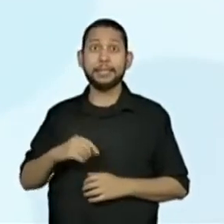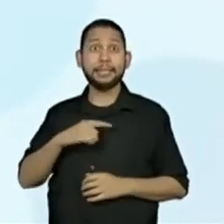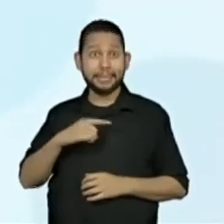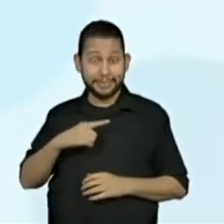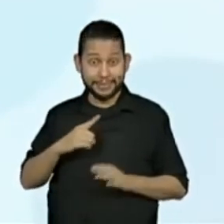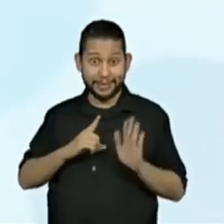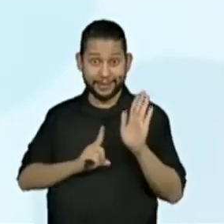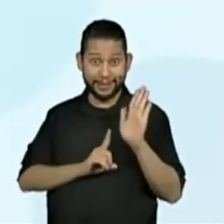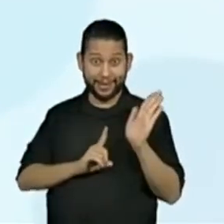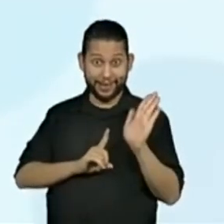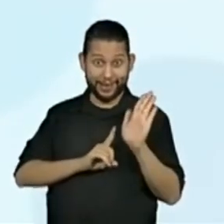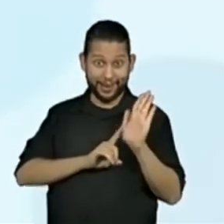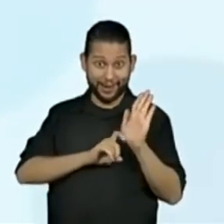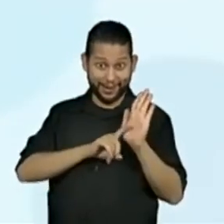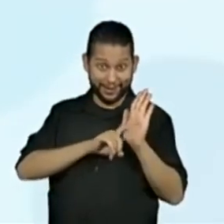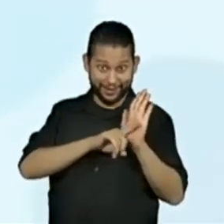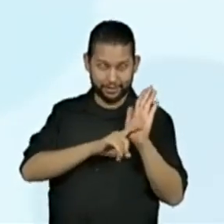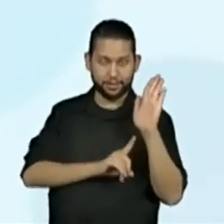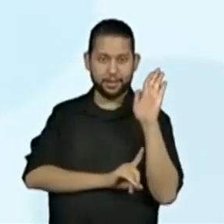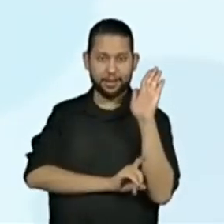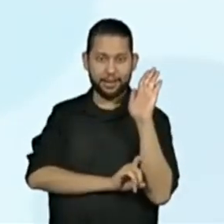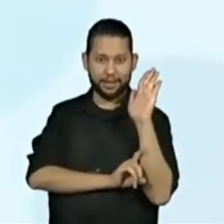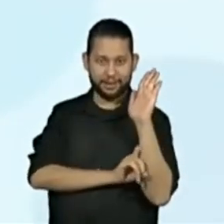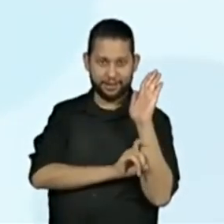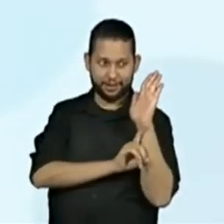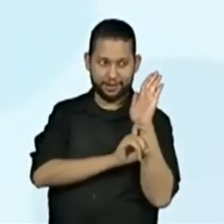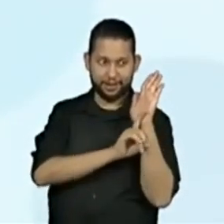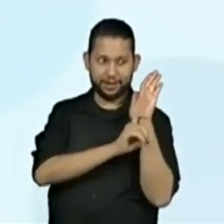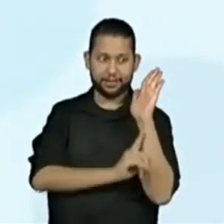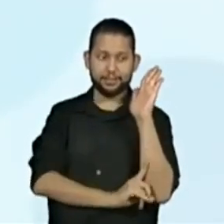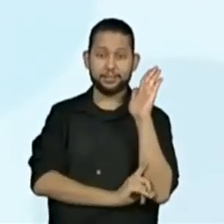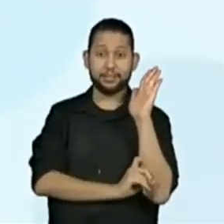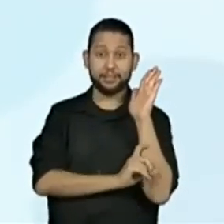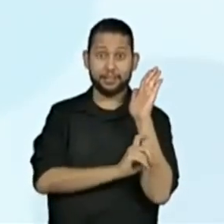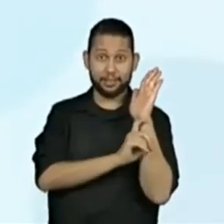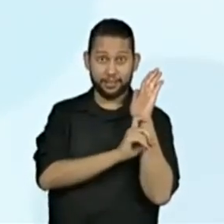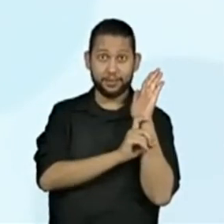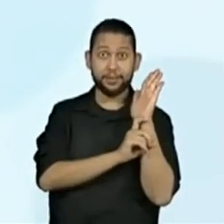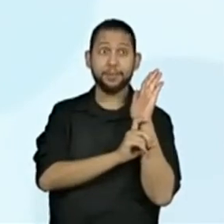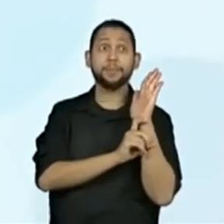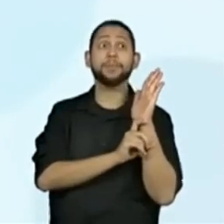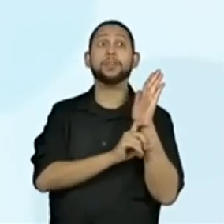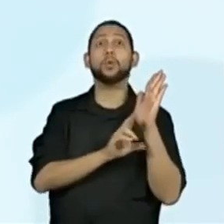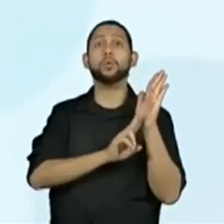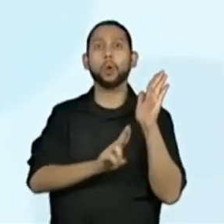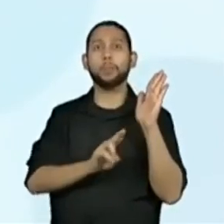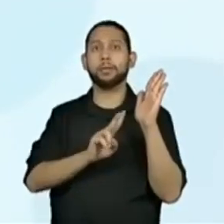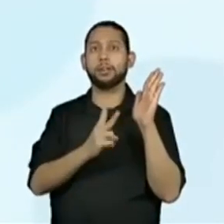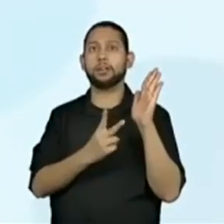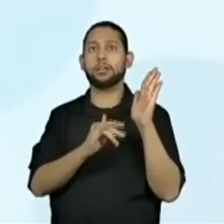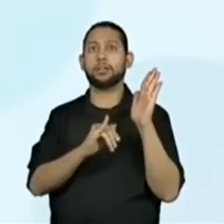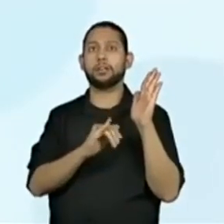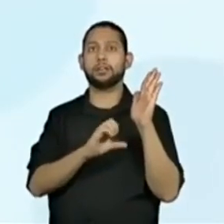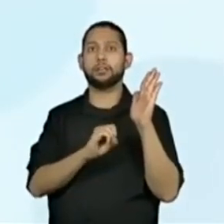ódios, alimentam-se em embaúbas que podem